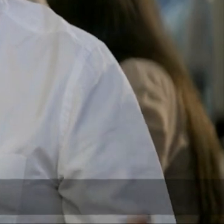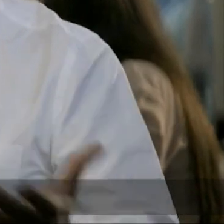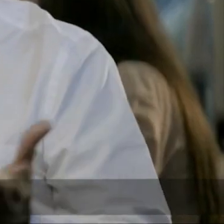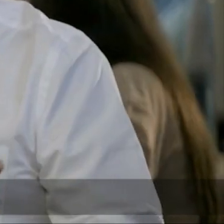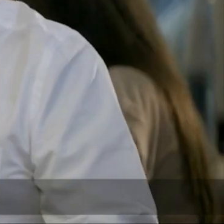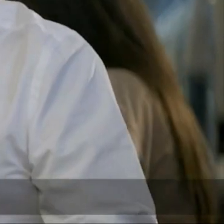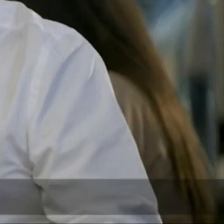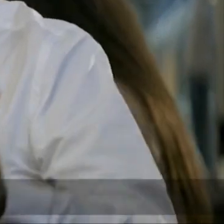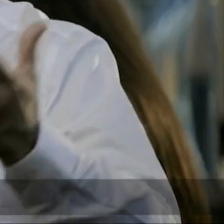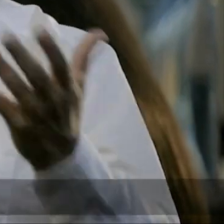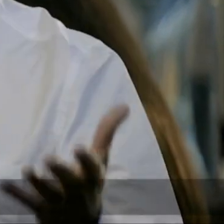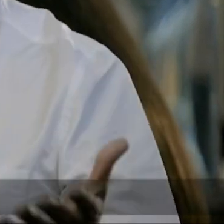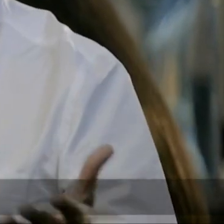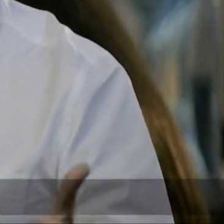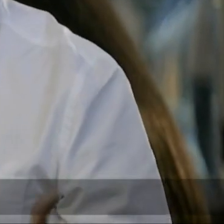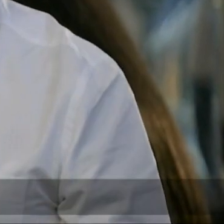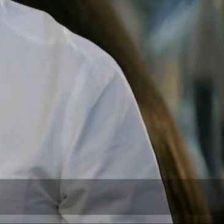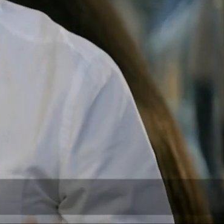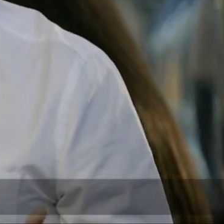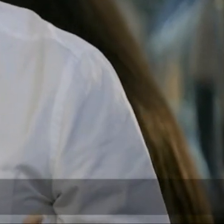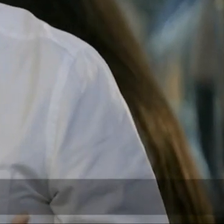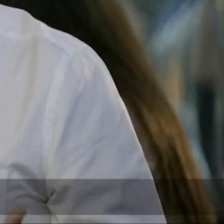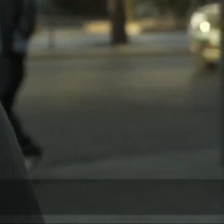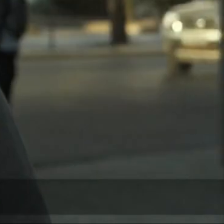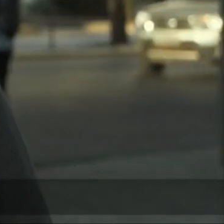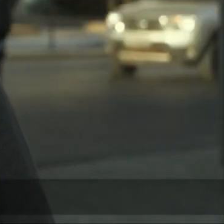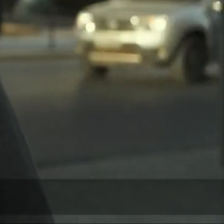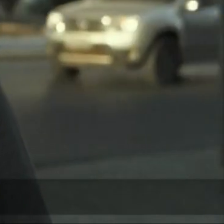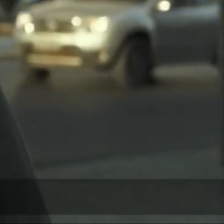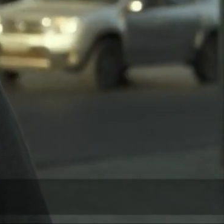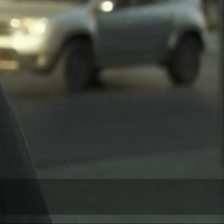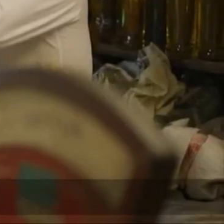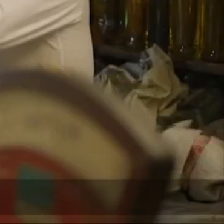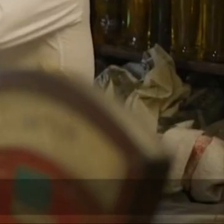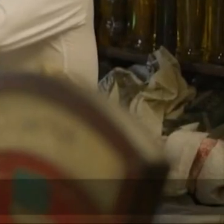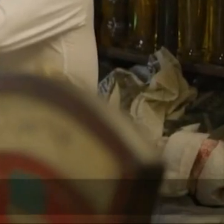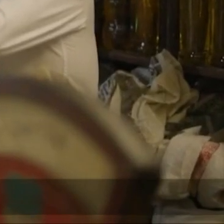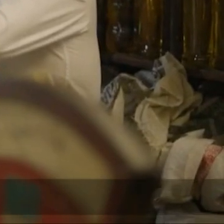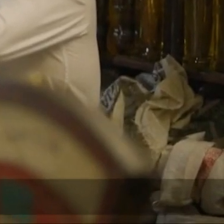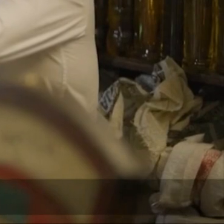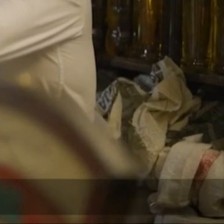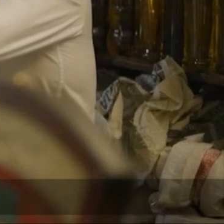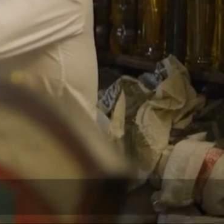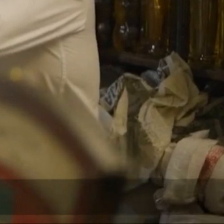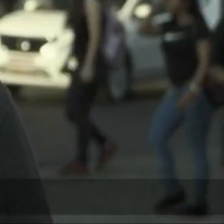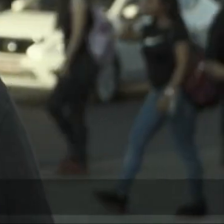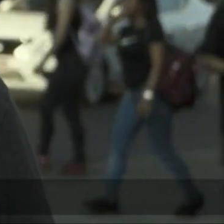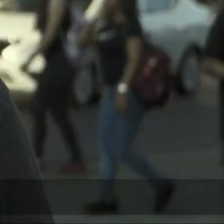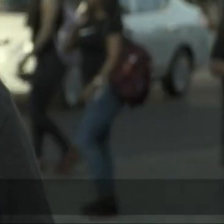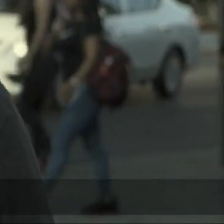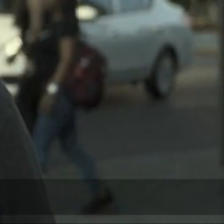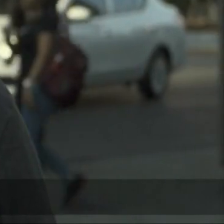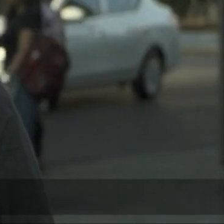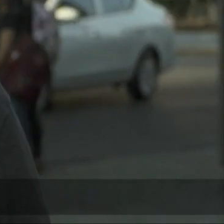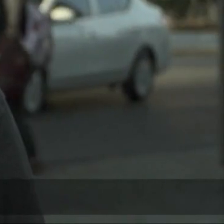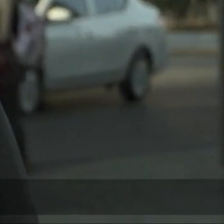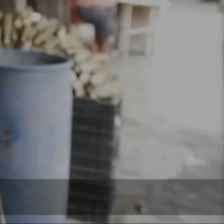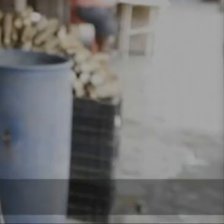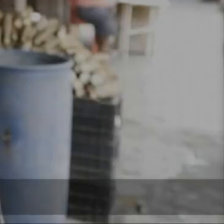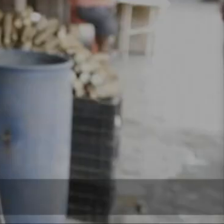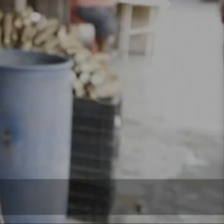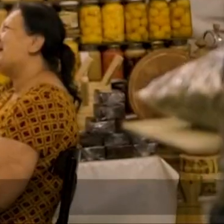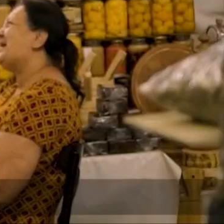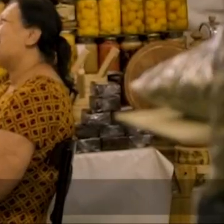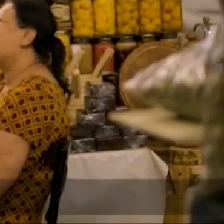valores, a fé e os princípios do seu governador. Praticamente ele tem uma sabedoria diferencial aos